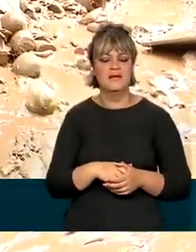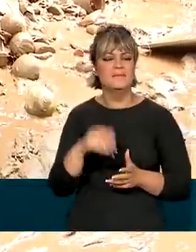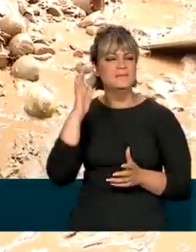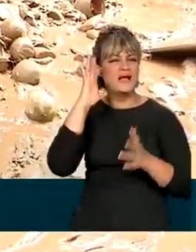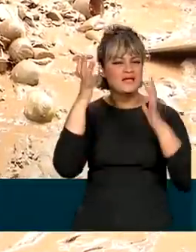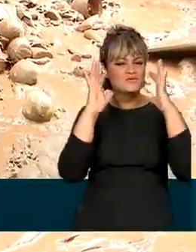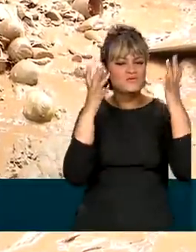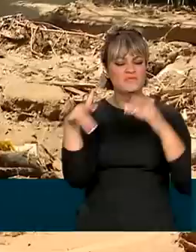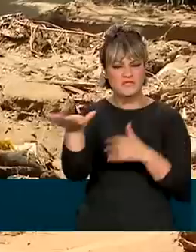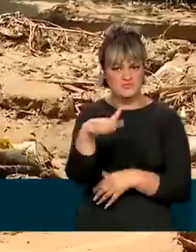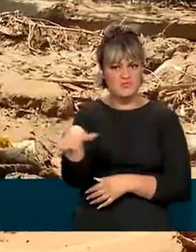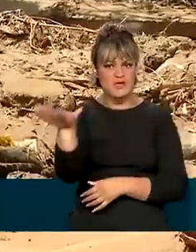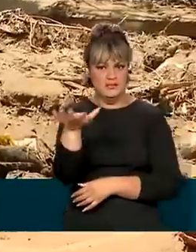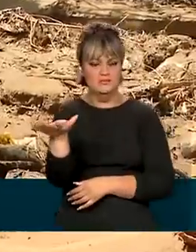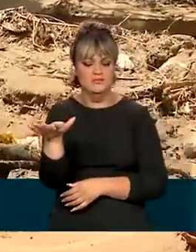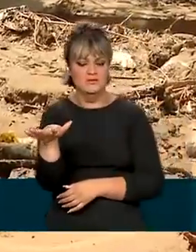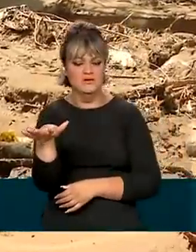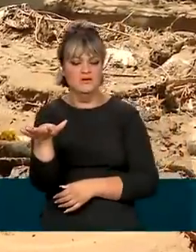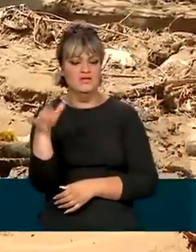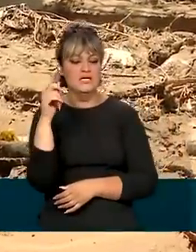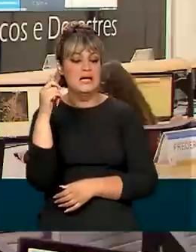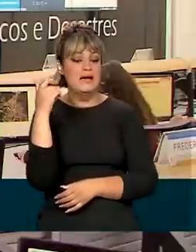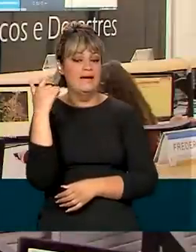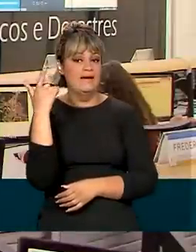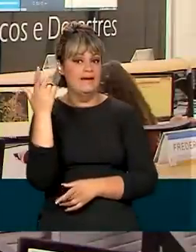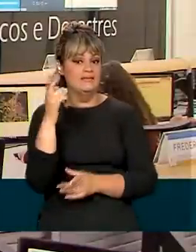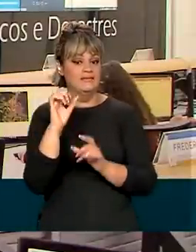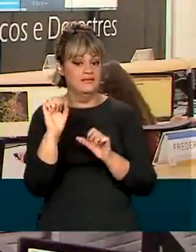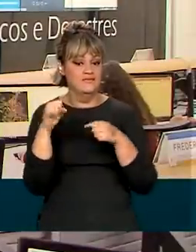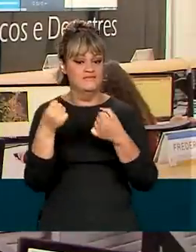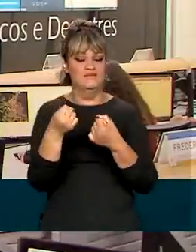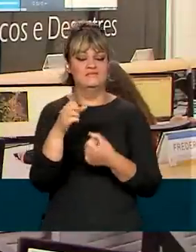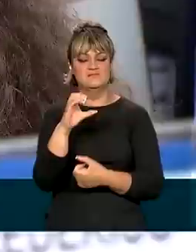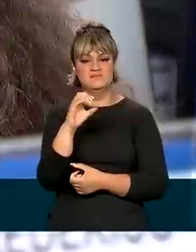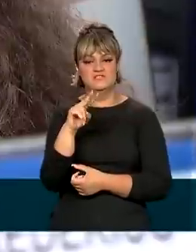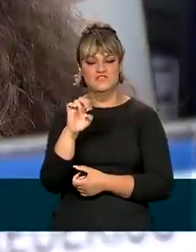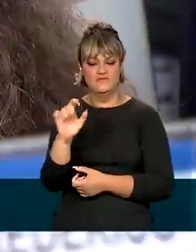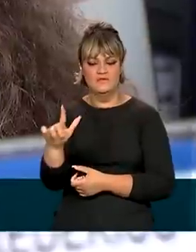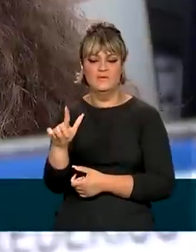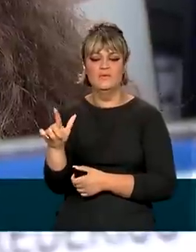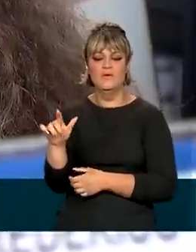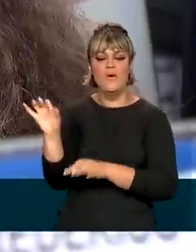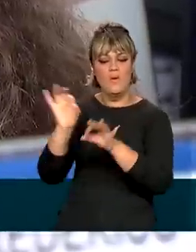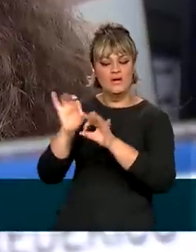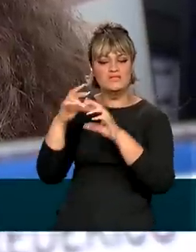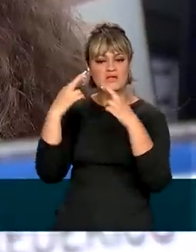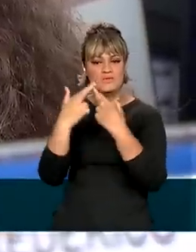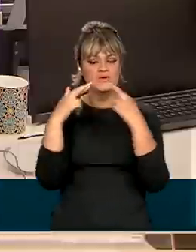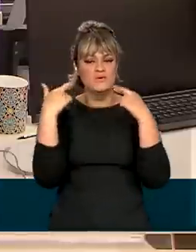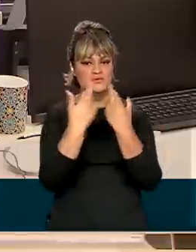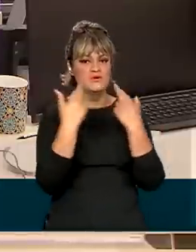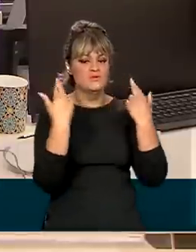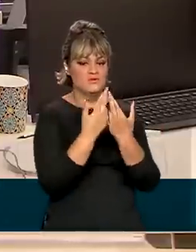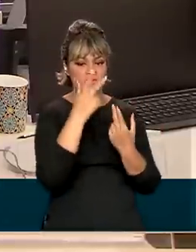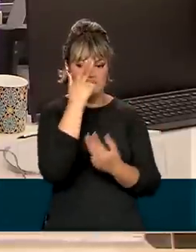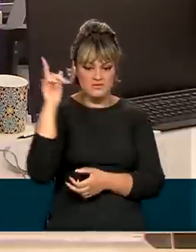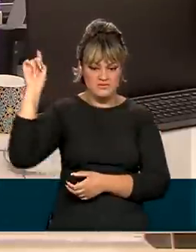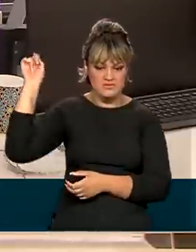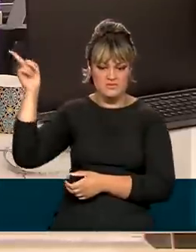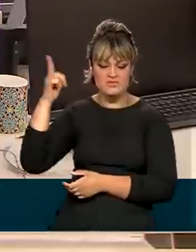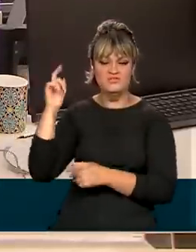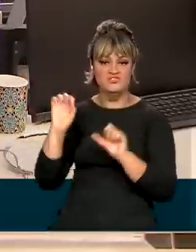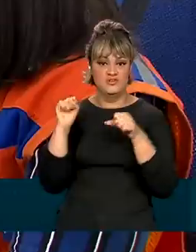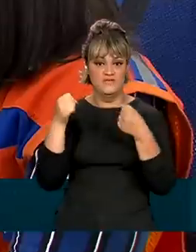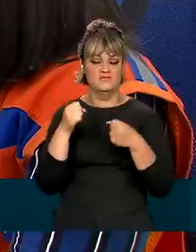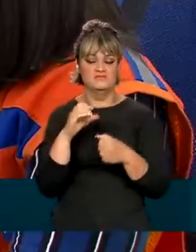minimizar os impactos das fortes chuvas, a Defesa Civil Nacional mantém reuniões com agentes das Defesas Civis